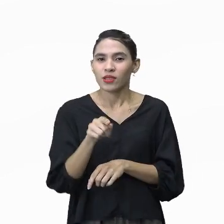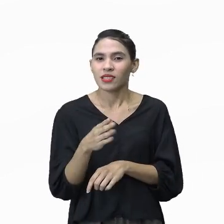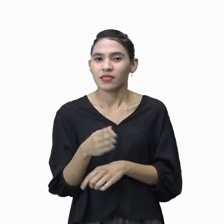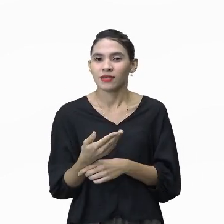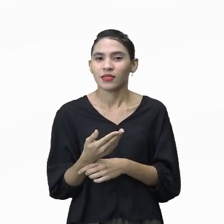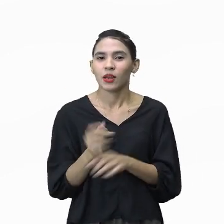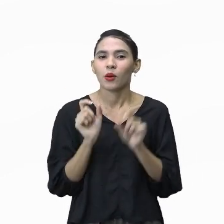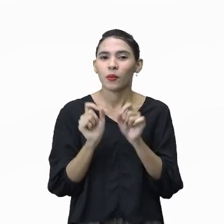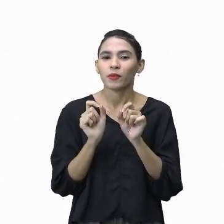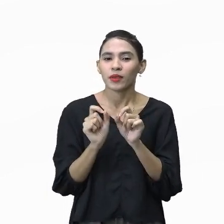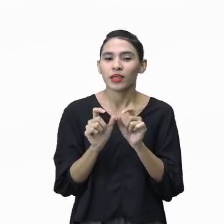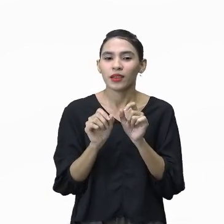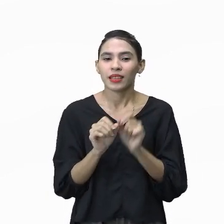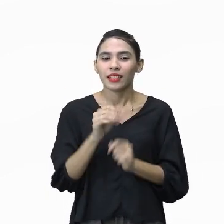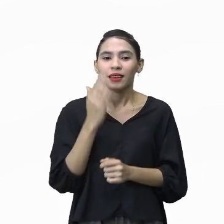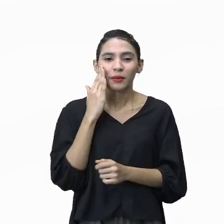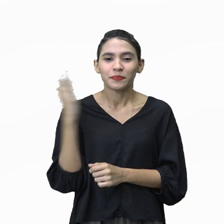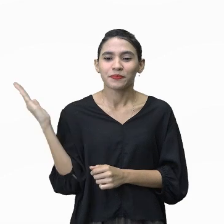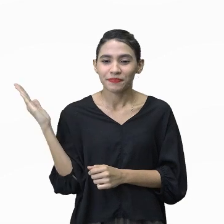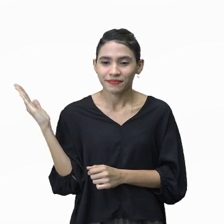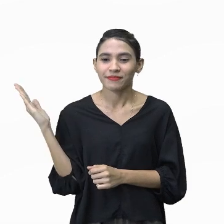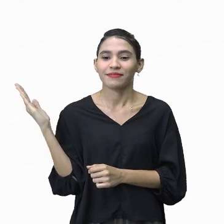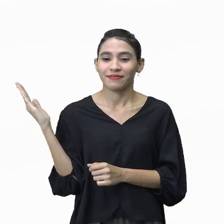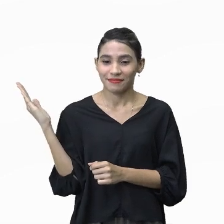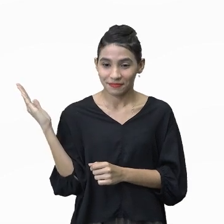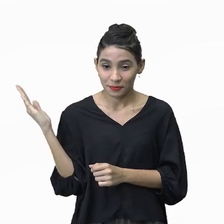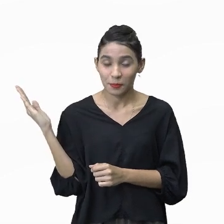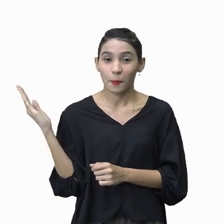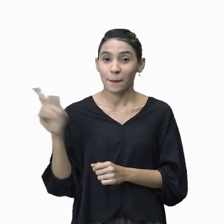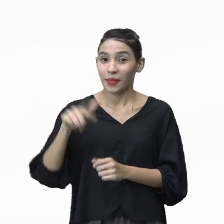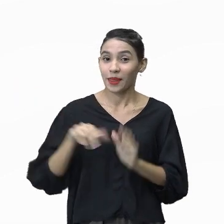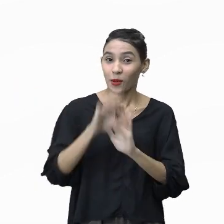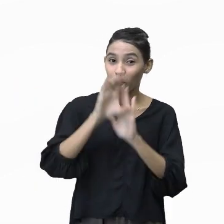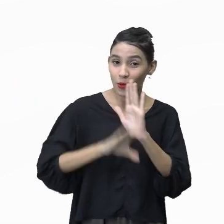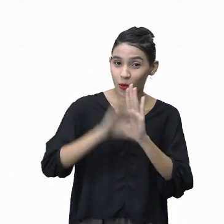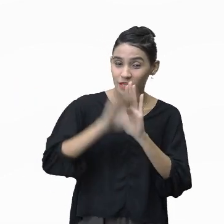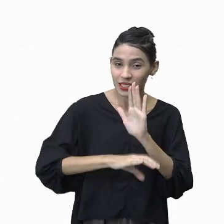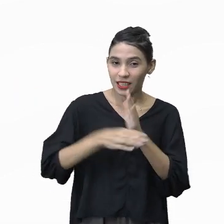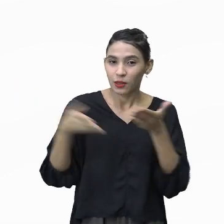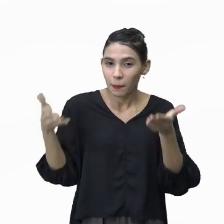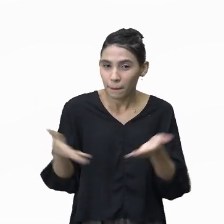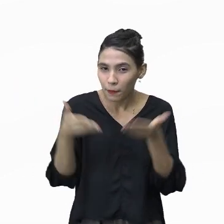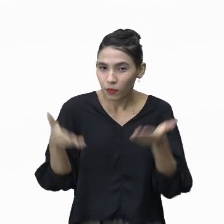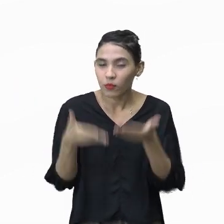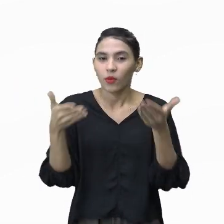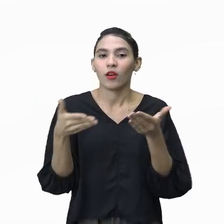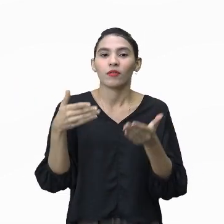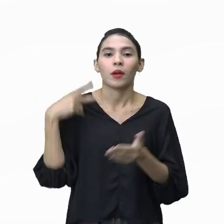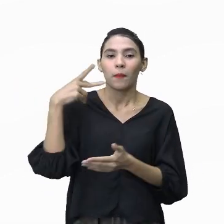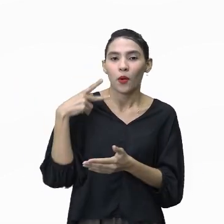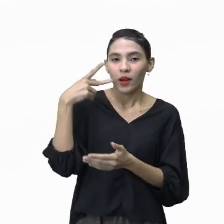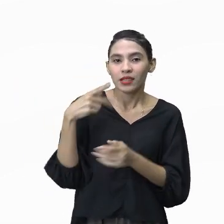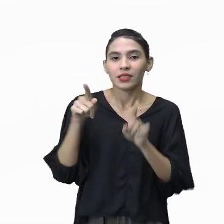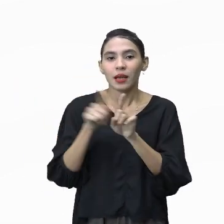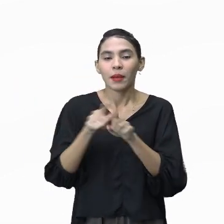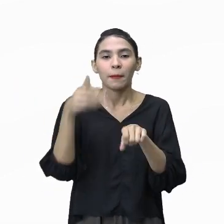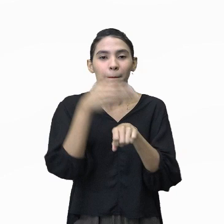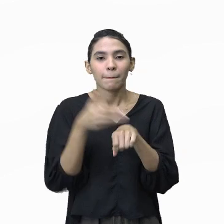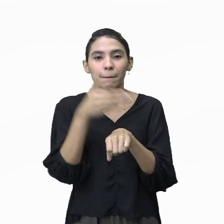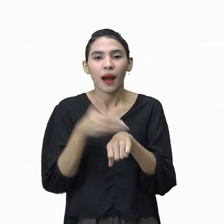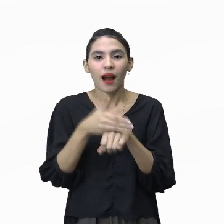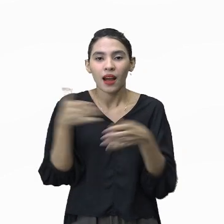o que é interculturalidade? A interculturalidade é um conceito que promove políticas e práticas que